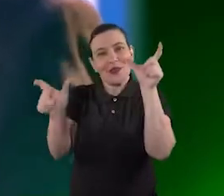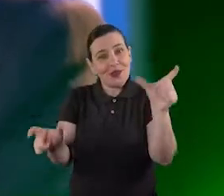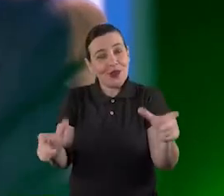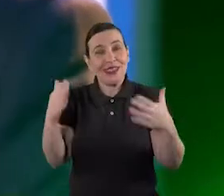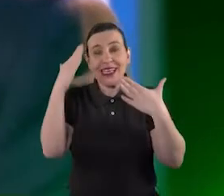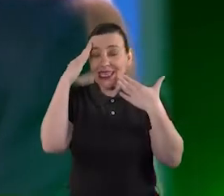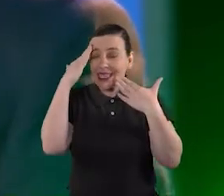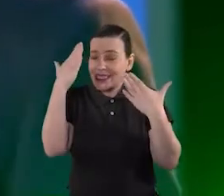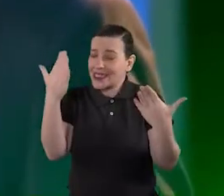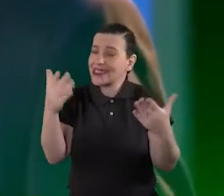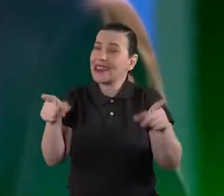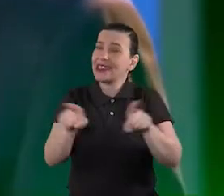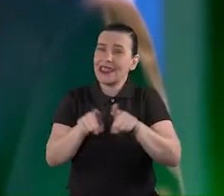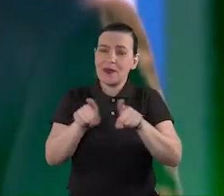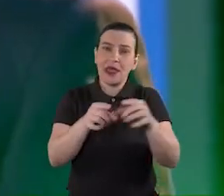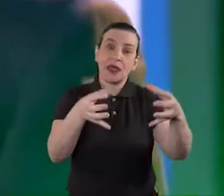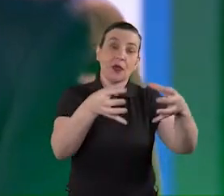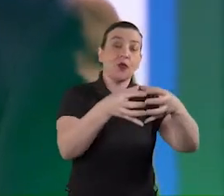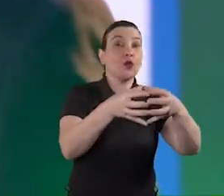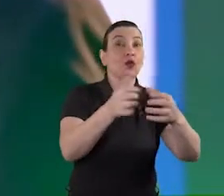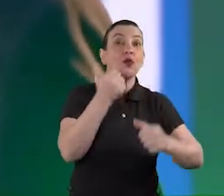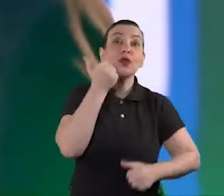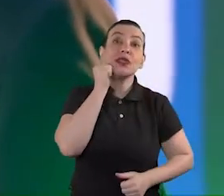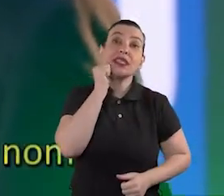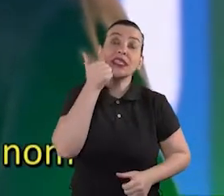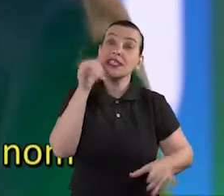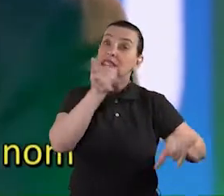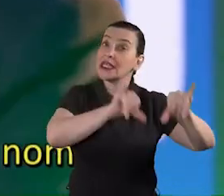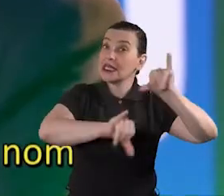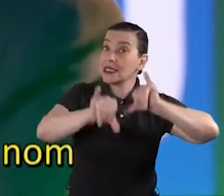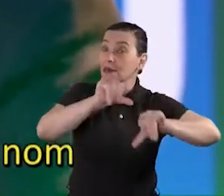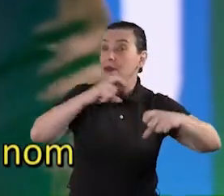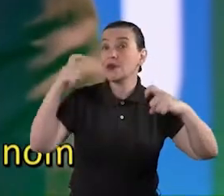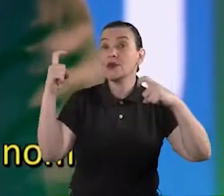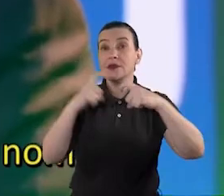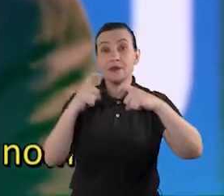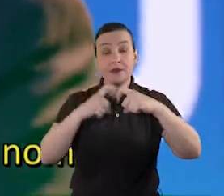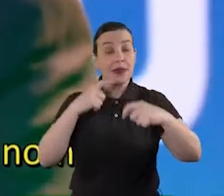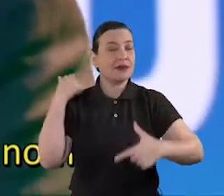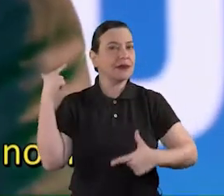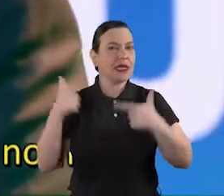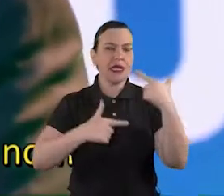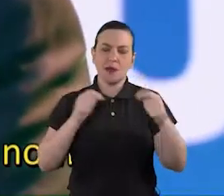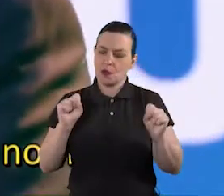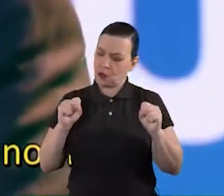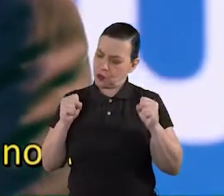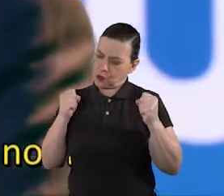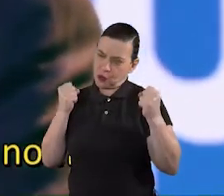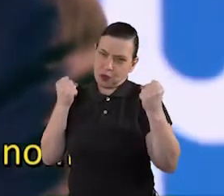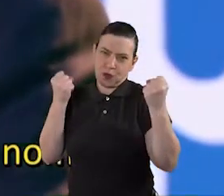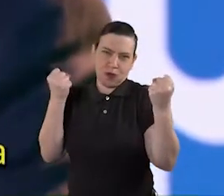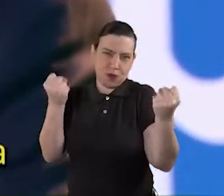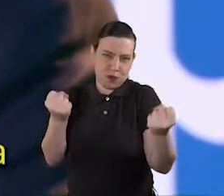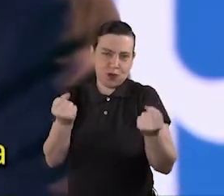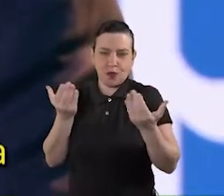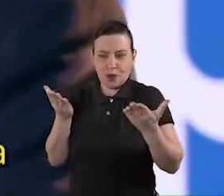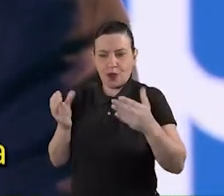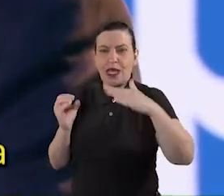agradecer aos muitos cientistas químicos e médicos que trabalham incansavelmente em nosso nome